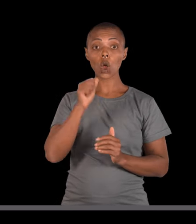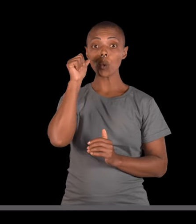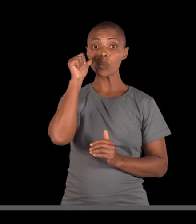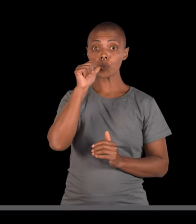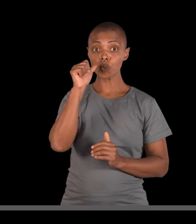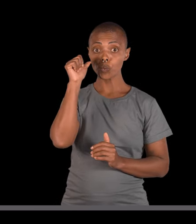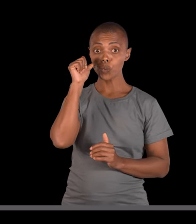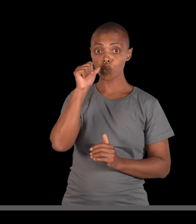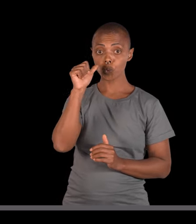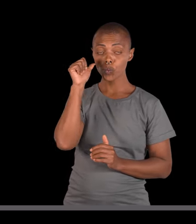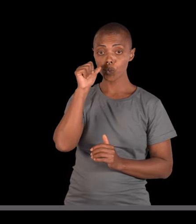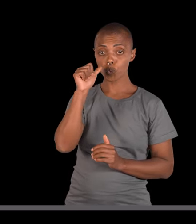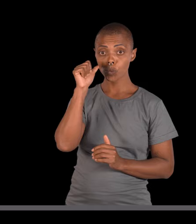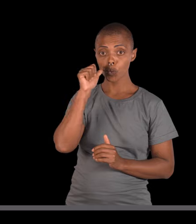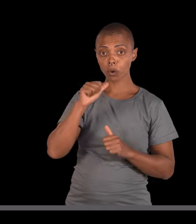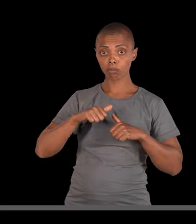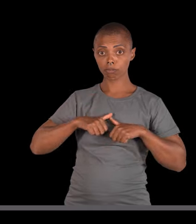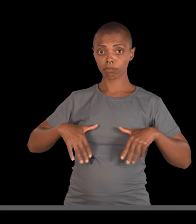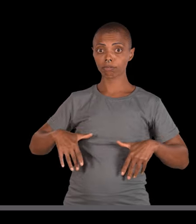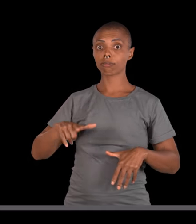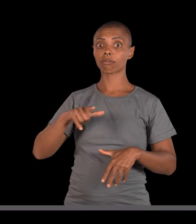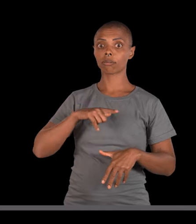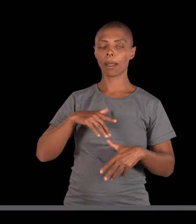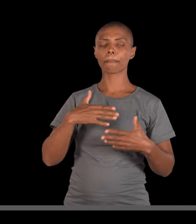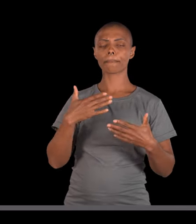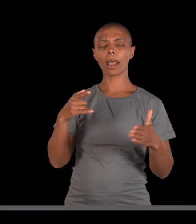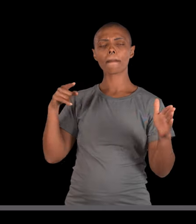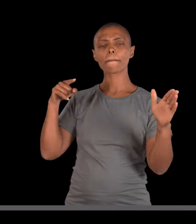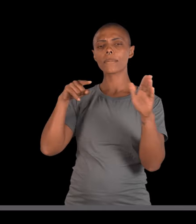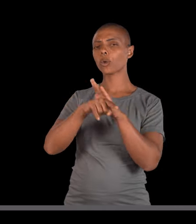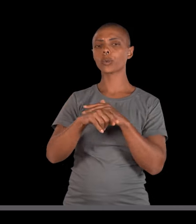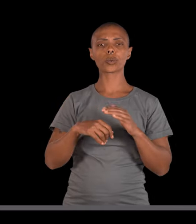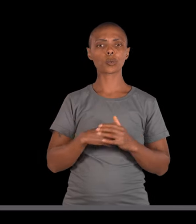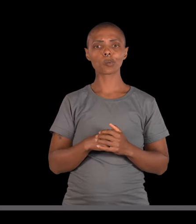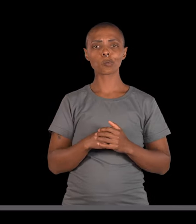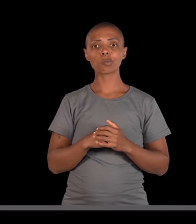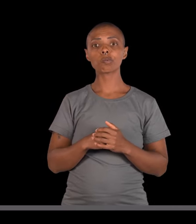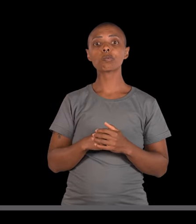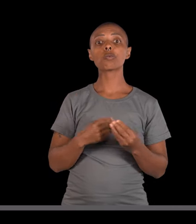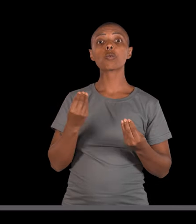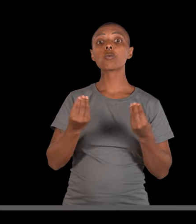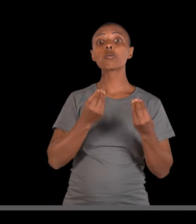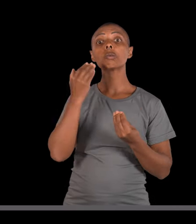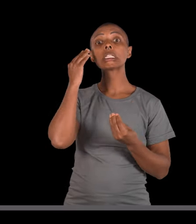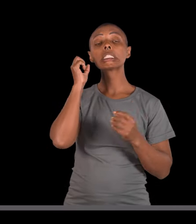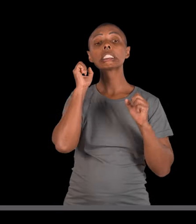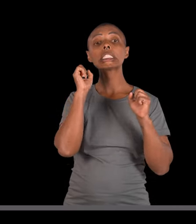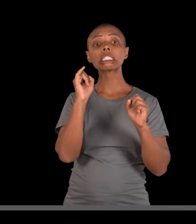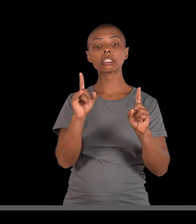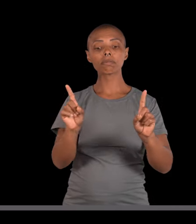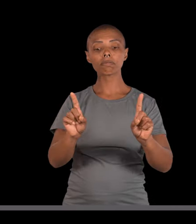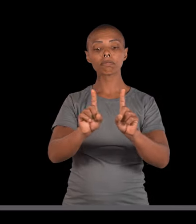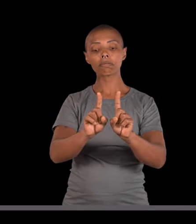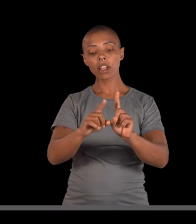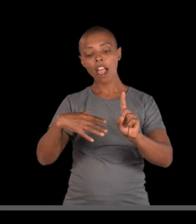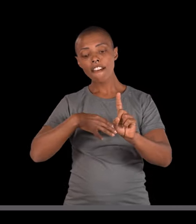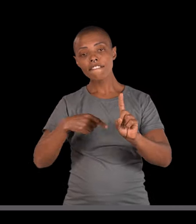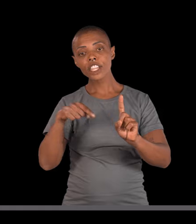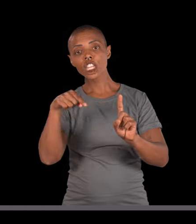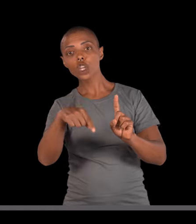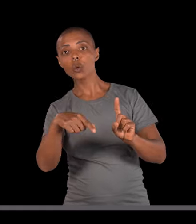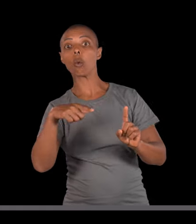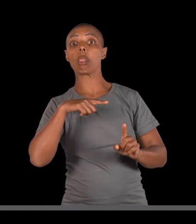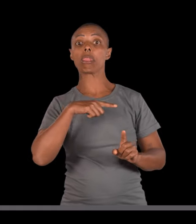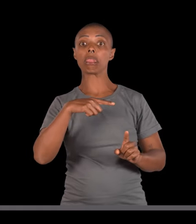aqui a mulher tem fibrose cística, e aí o problema pergunta qual a probabilidade deste casal ter